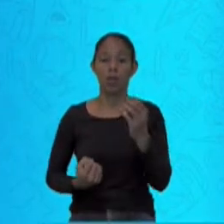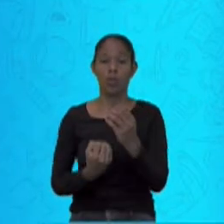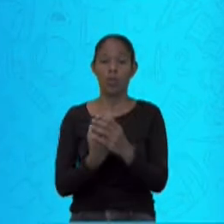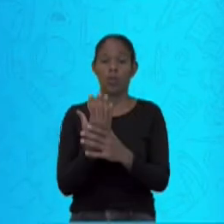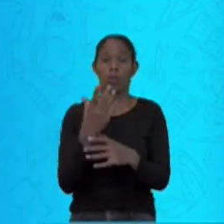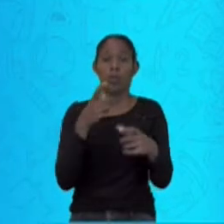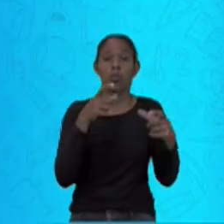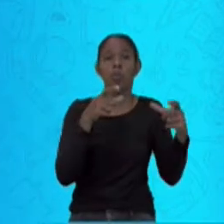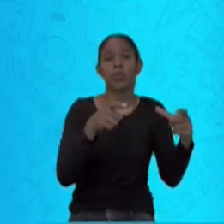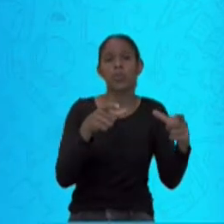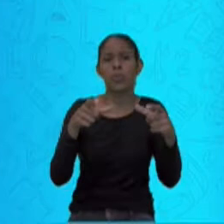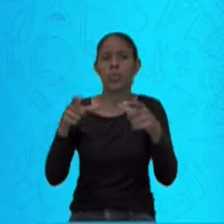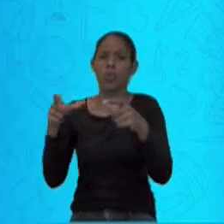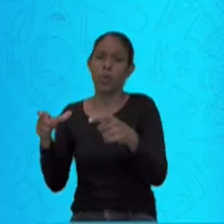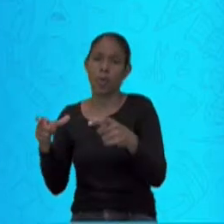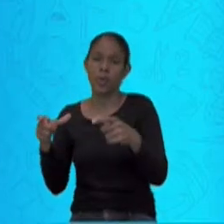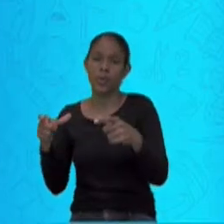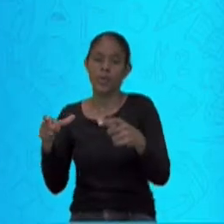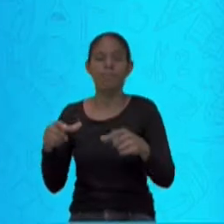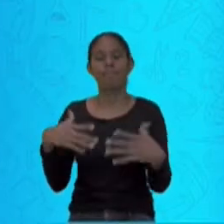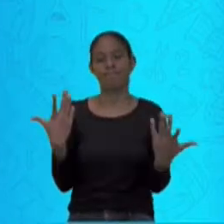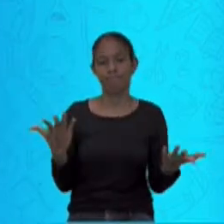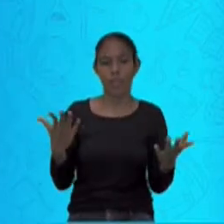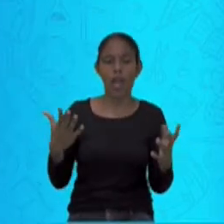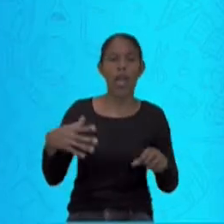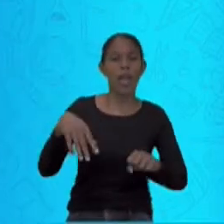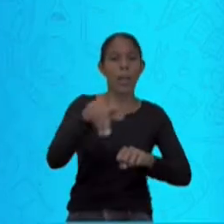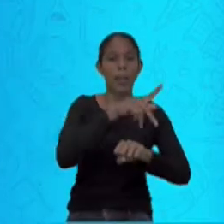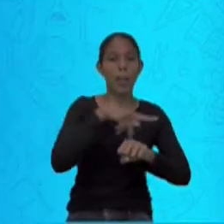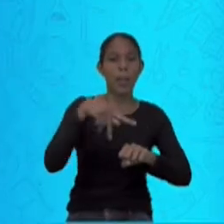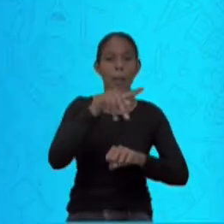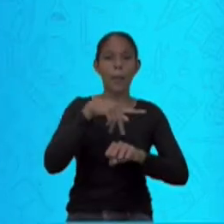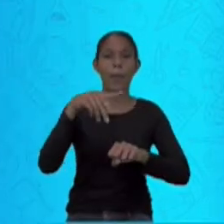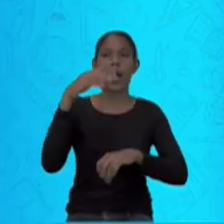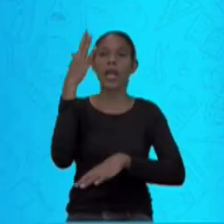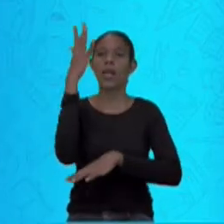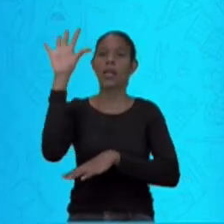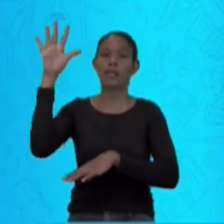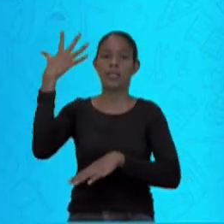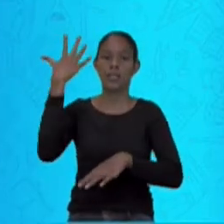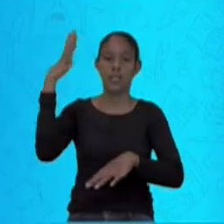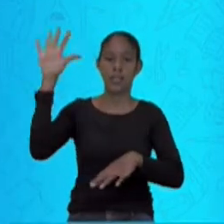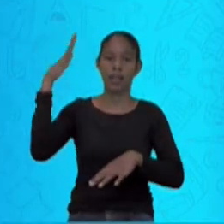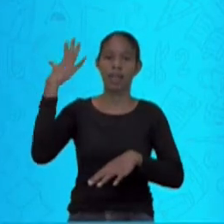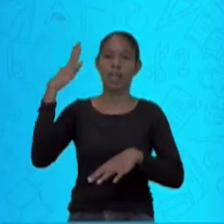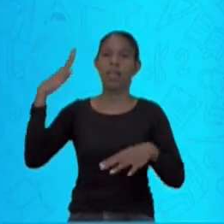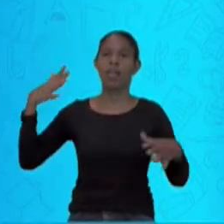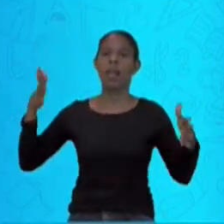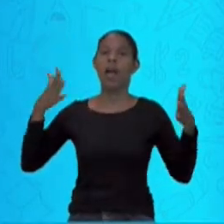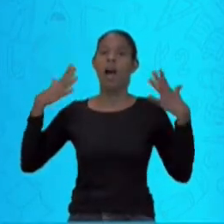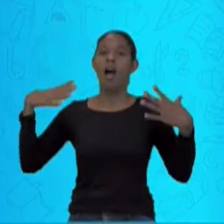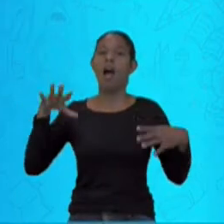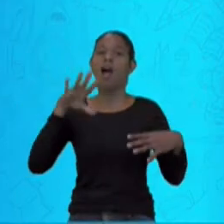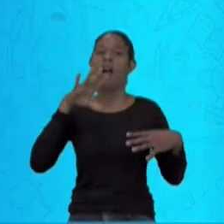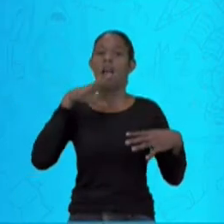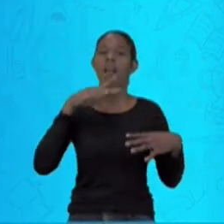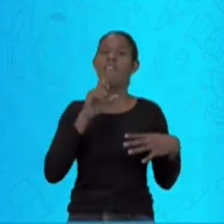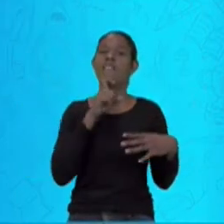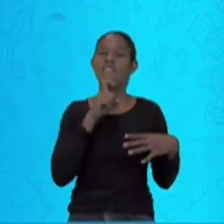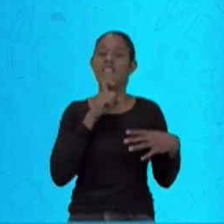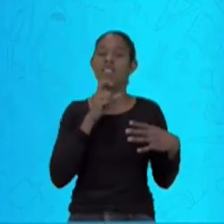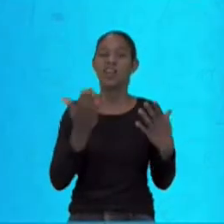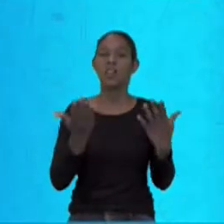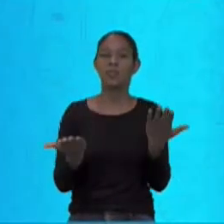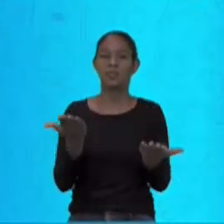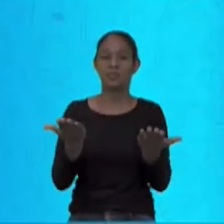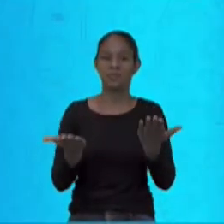em países com clima tropical. Perceba que o Brasil se encaixa muito bem nesse tipo ou nesse padrão